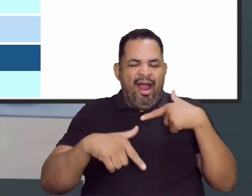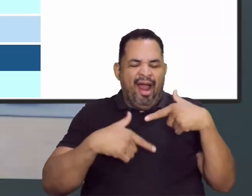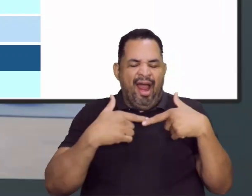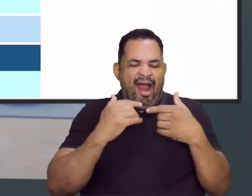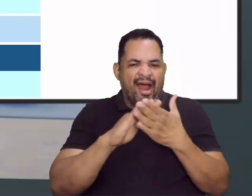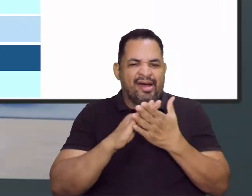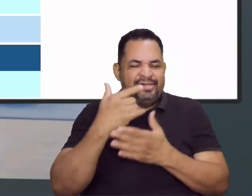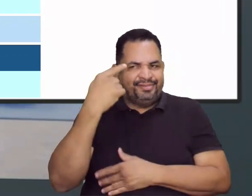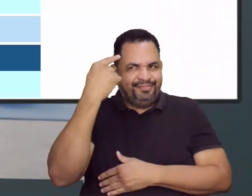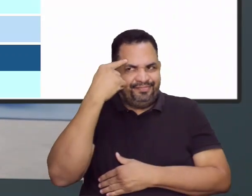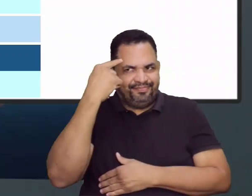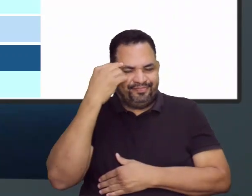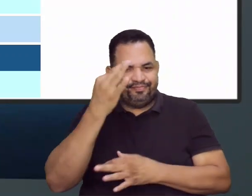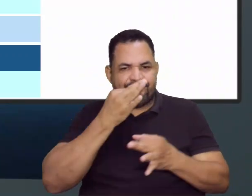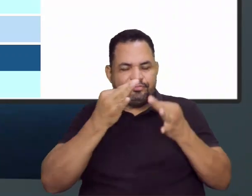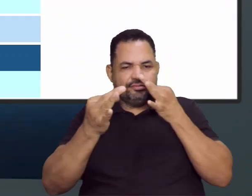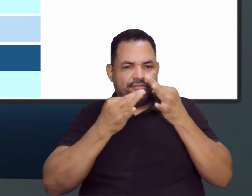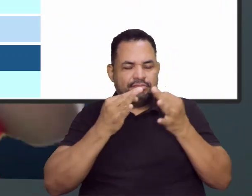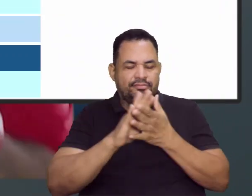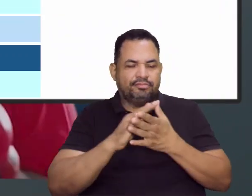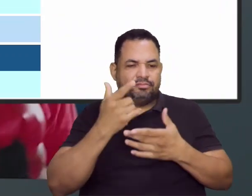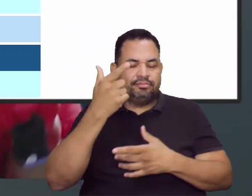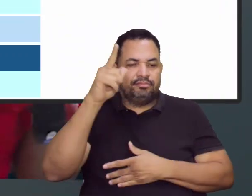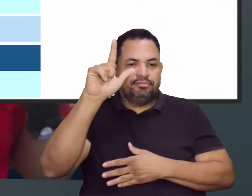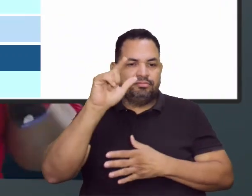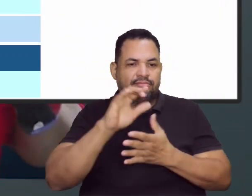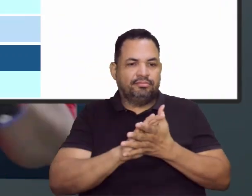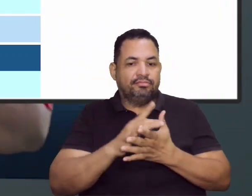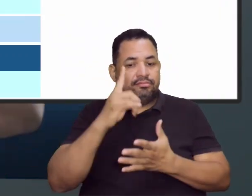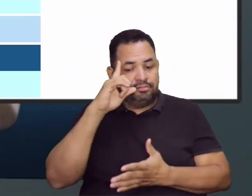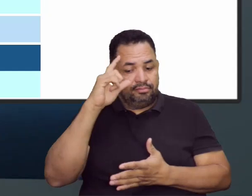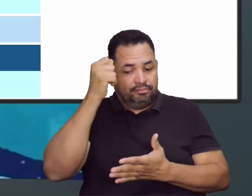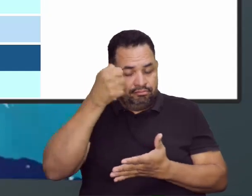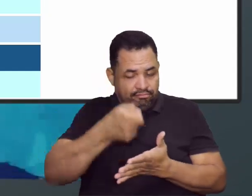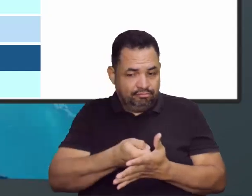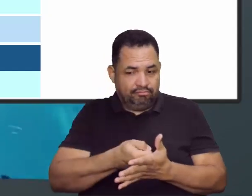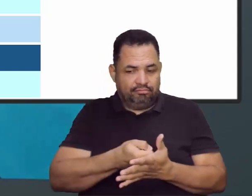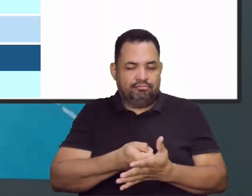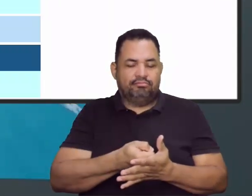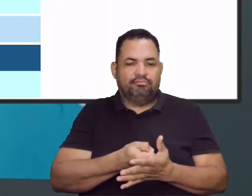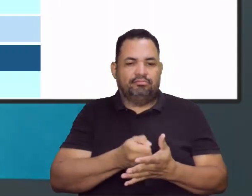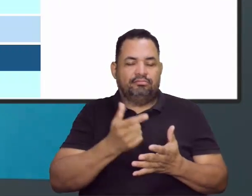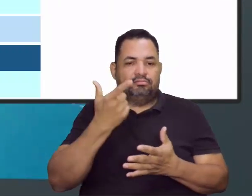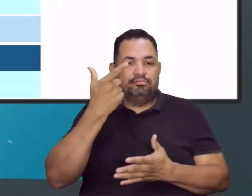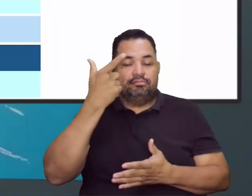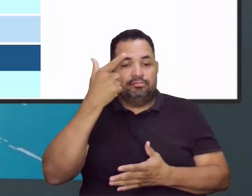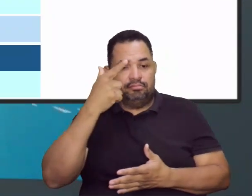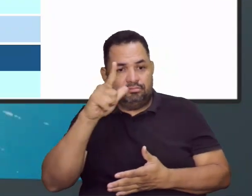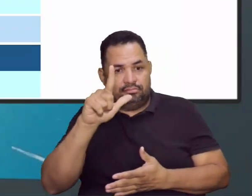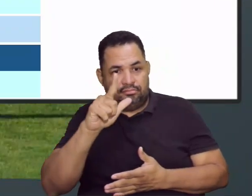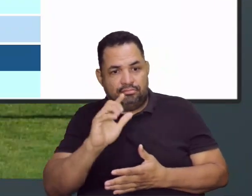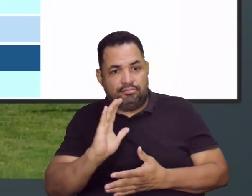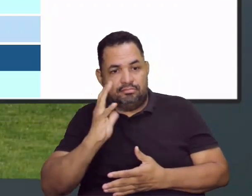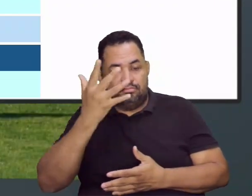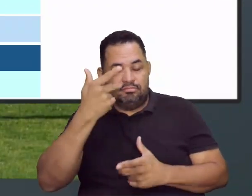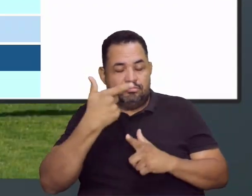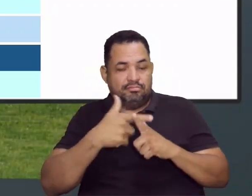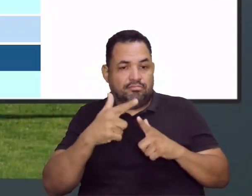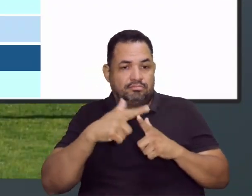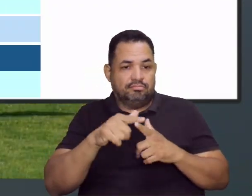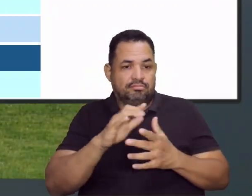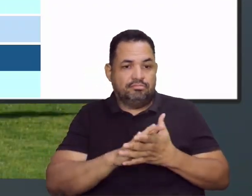crítico, né? Eu consigo trabalhar tomada de decisão, eu consigo resolver problemas, eu consigo ter maior